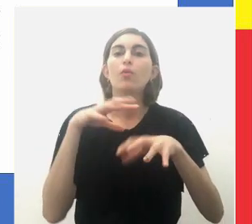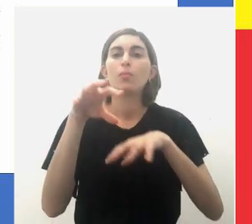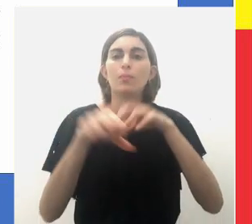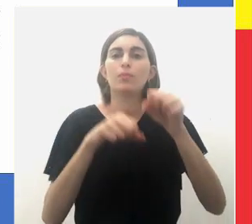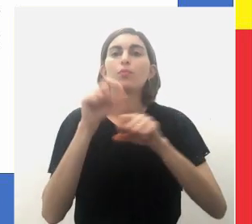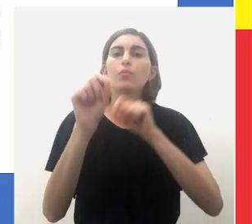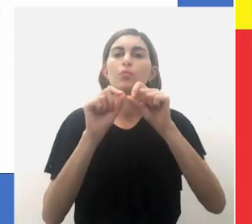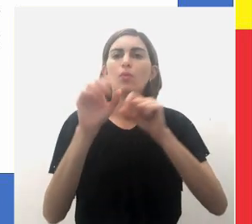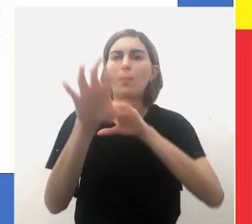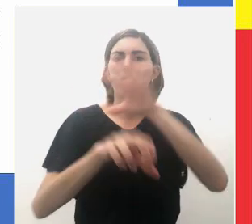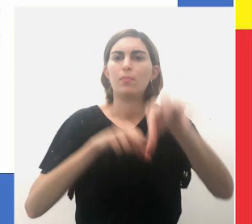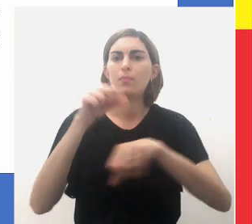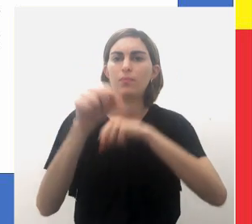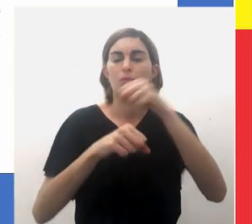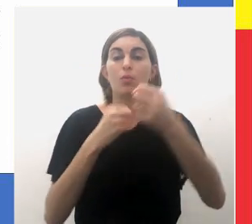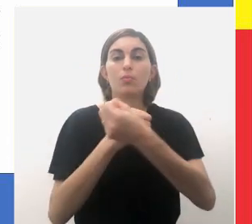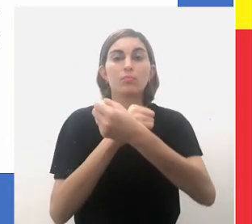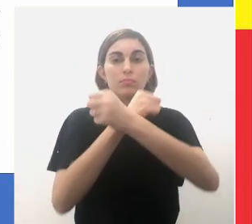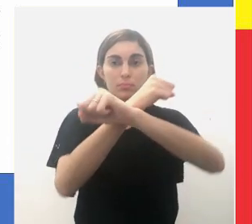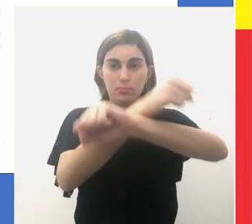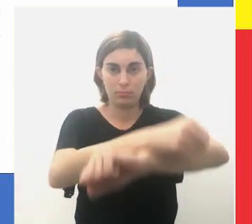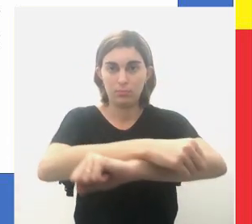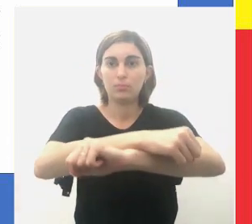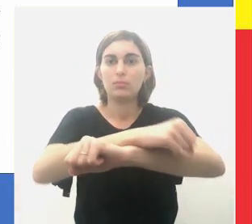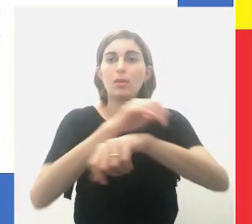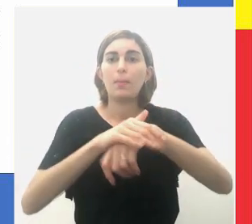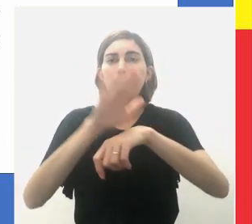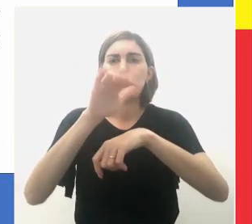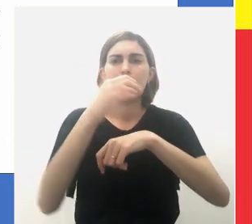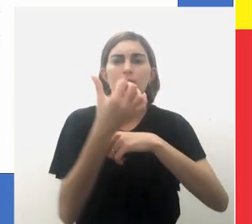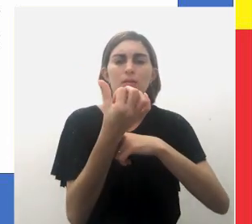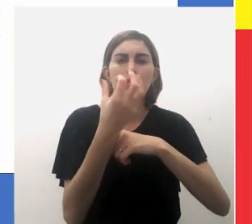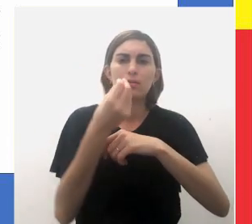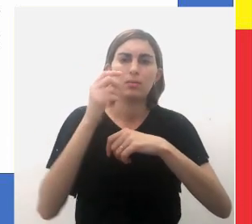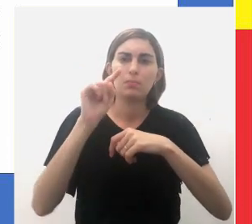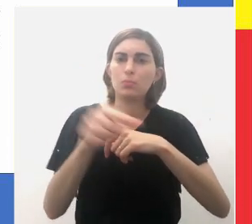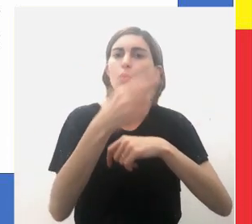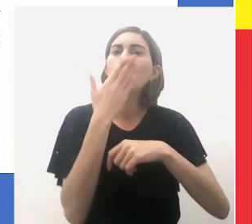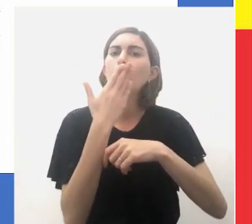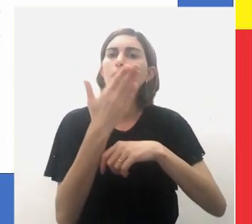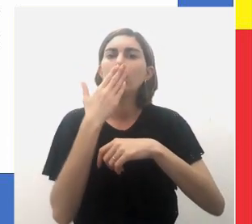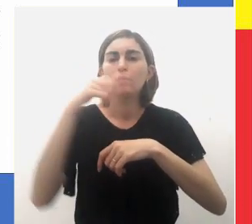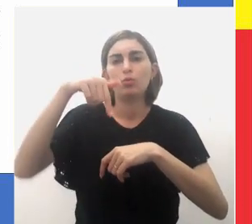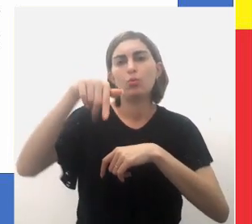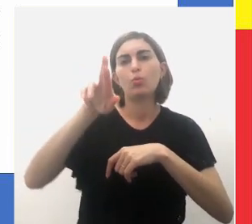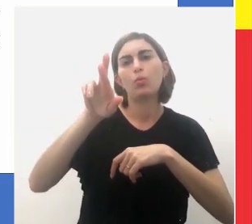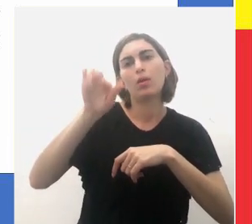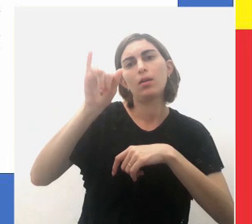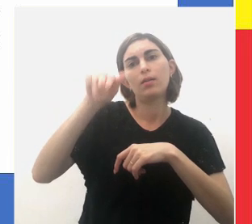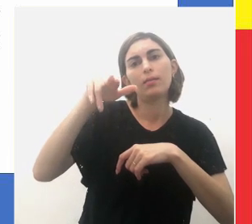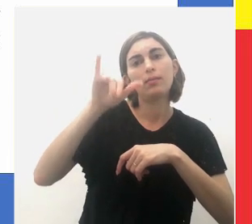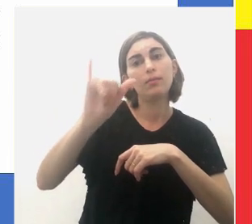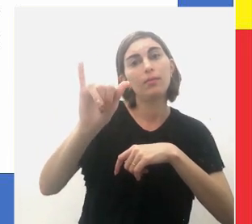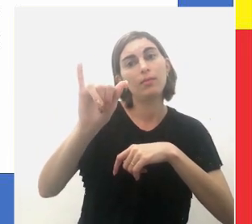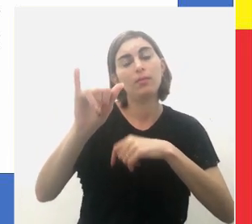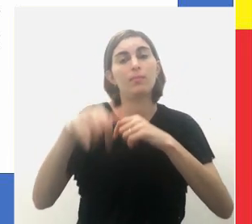foram levados como escravos mais de 60 mil índios guarani